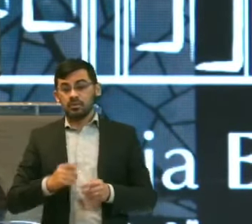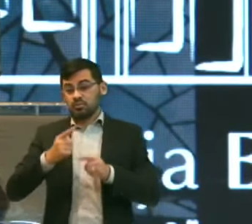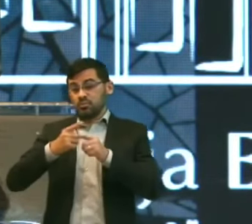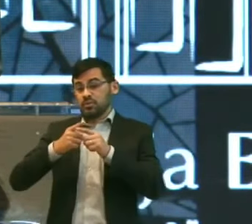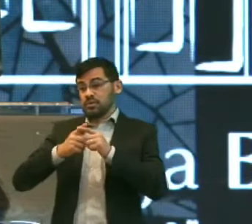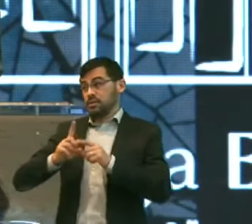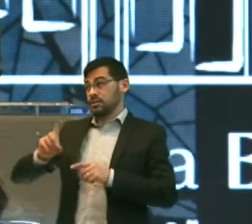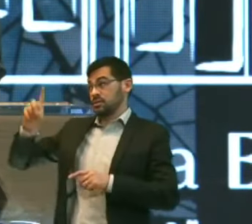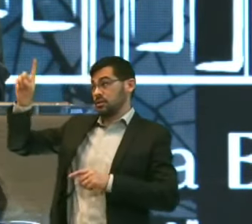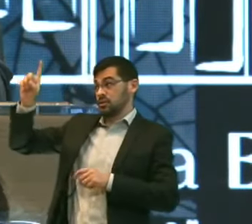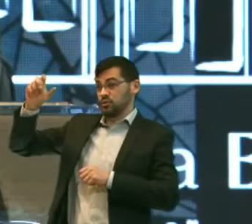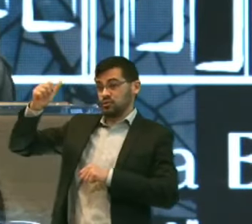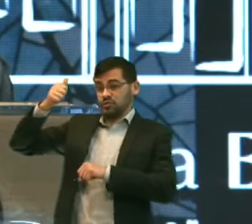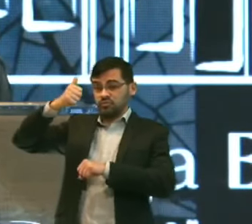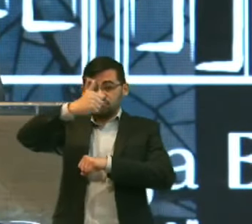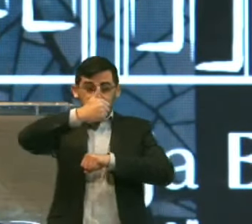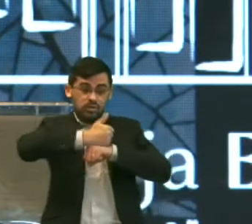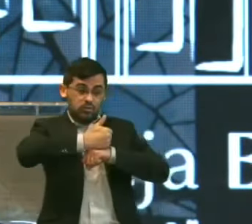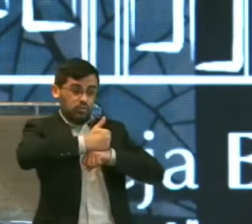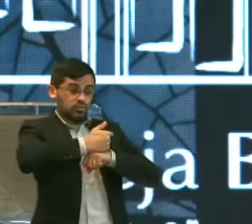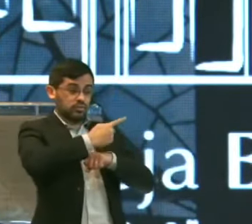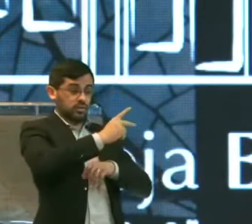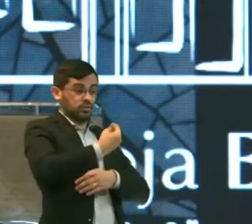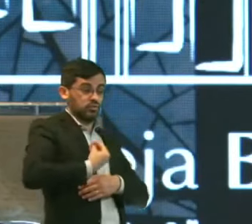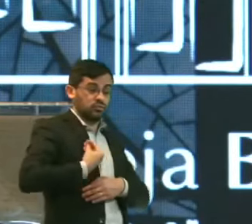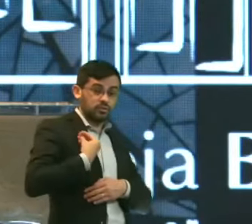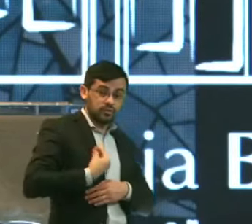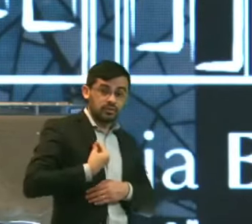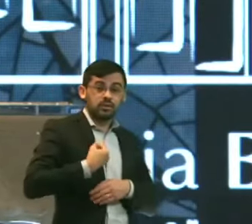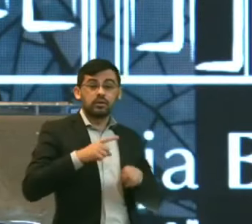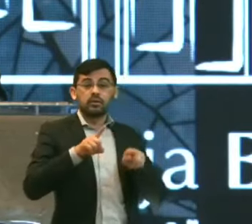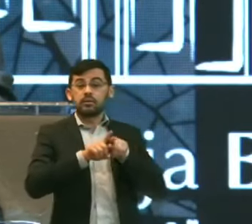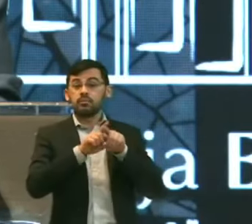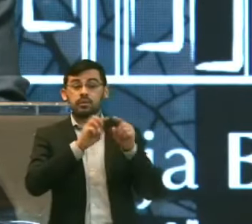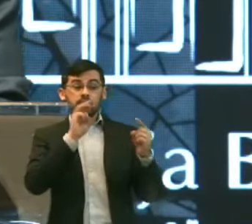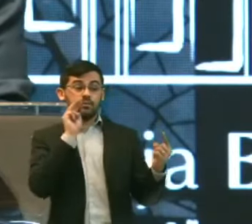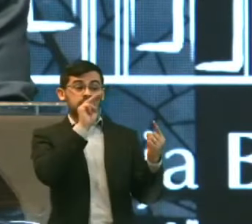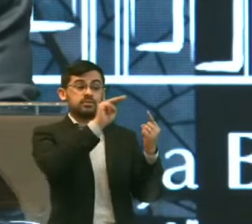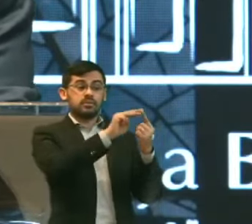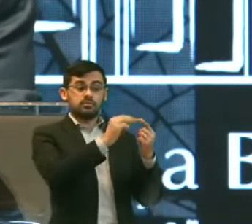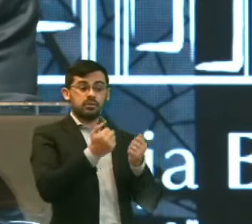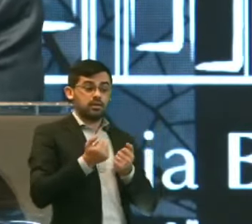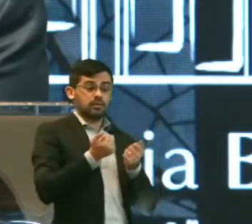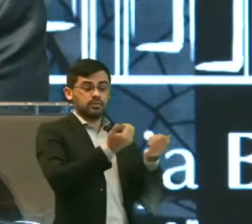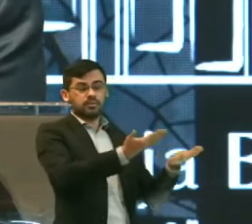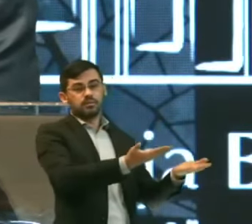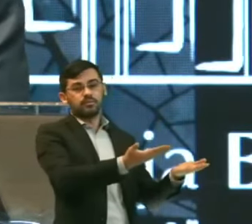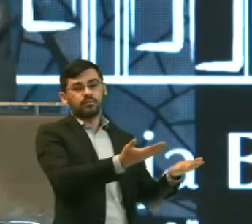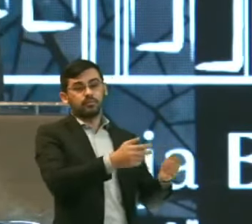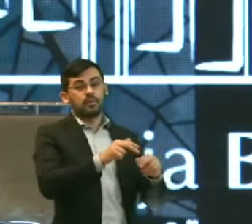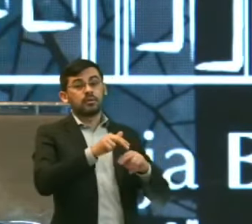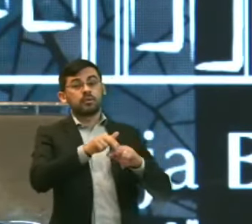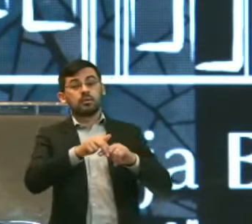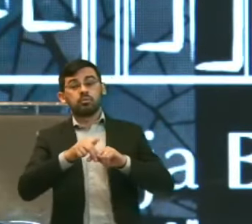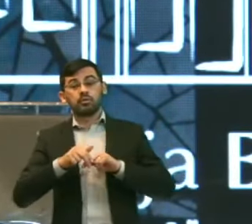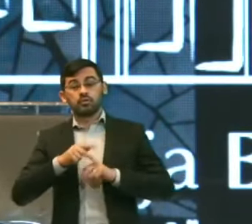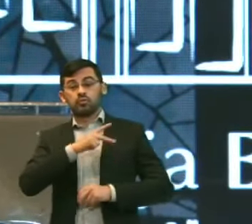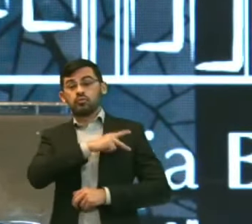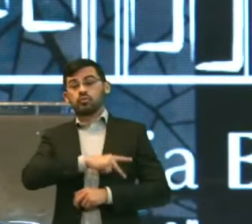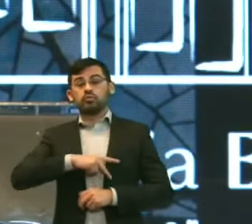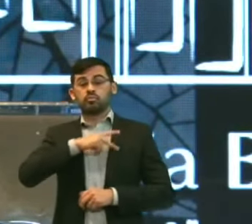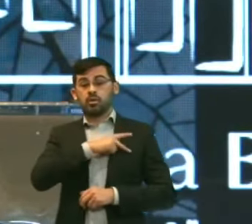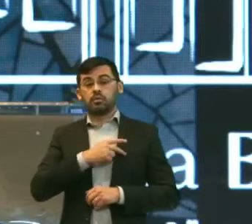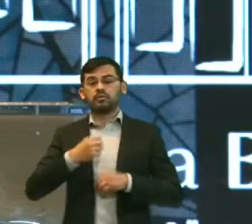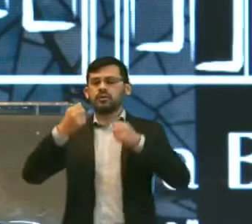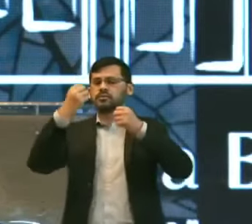dono Porque ele Da sua vida E da obra Que ele colocou Nas suas mãos E por isso Paulo vai nos ensinar Lá em